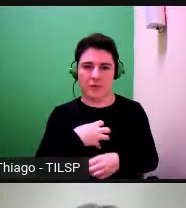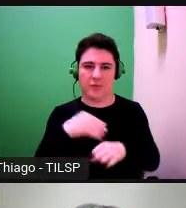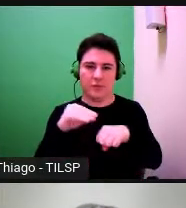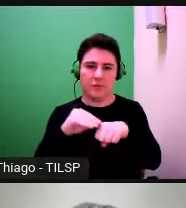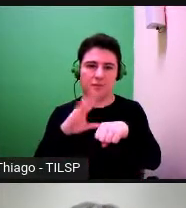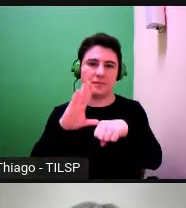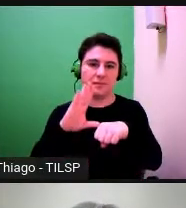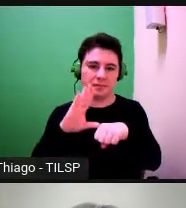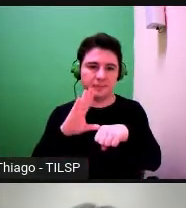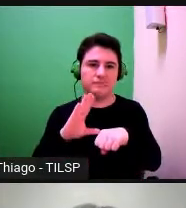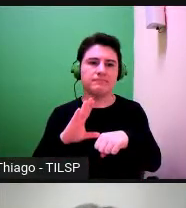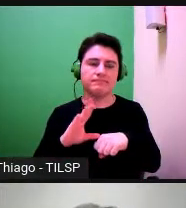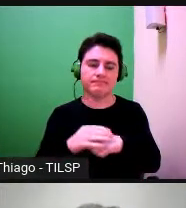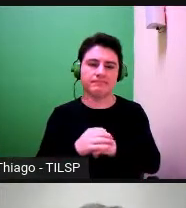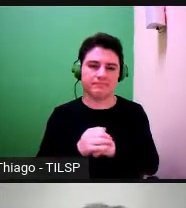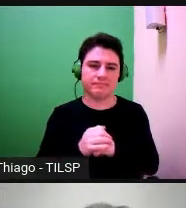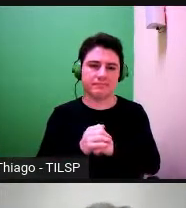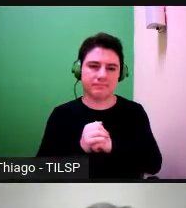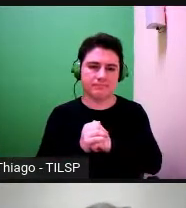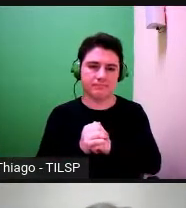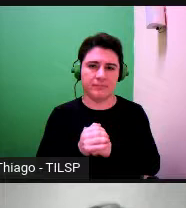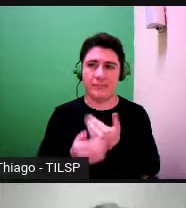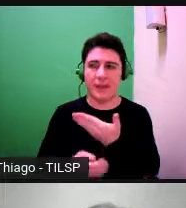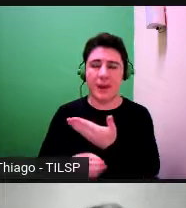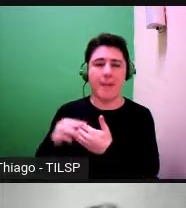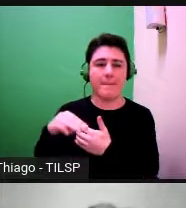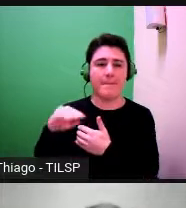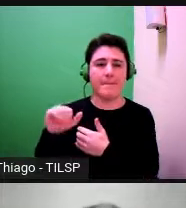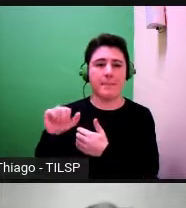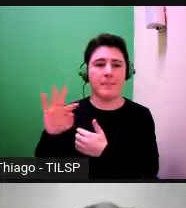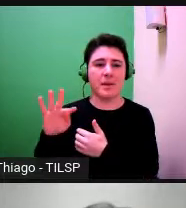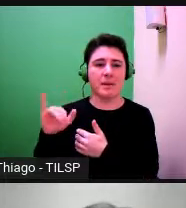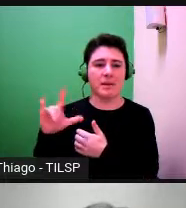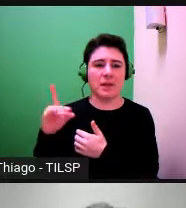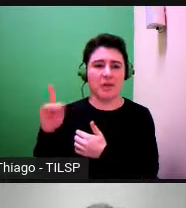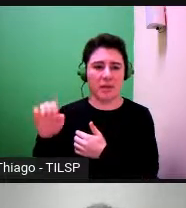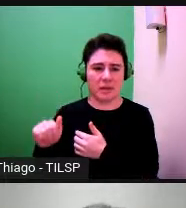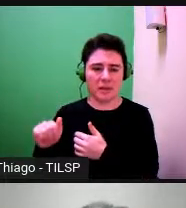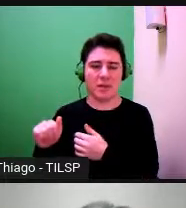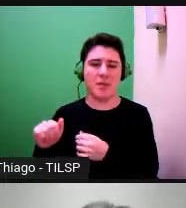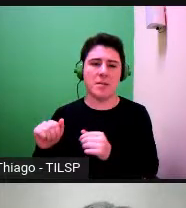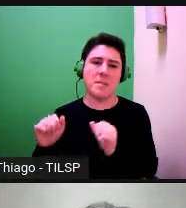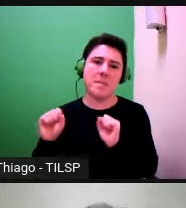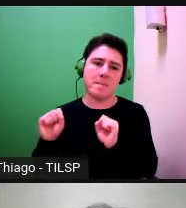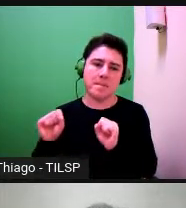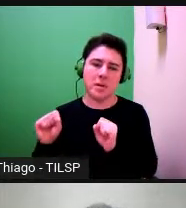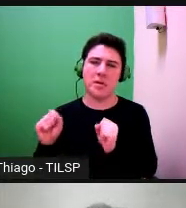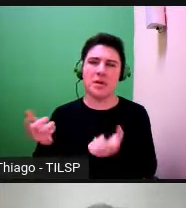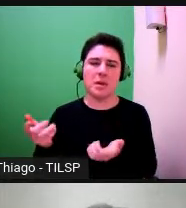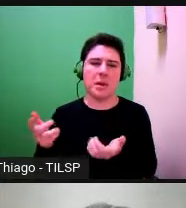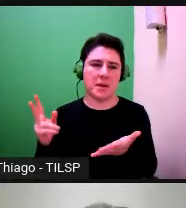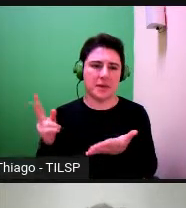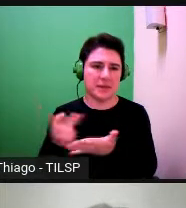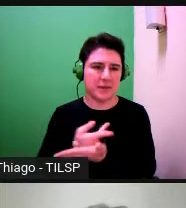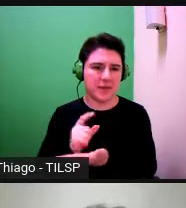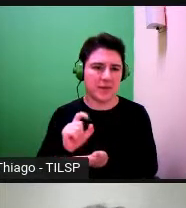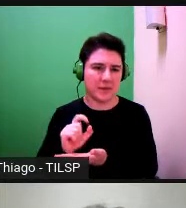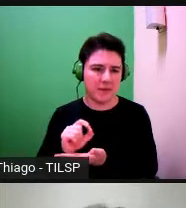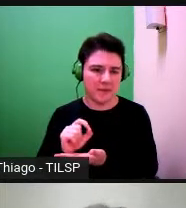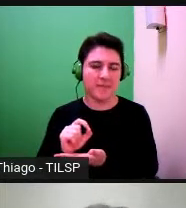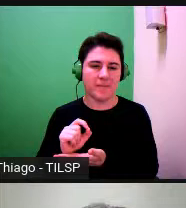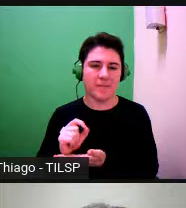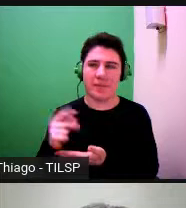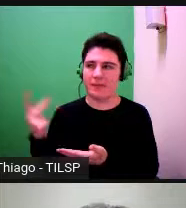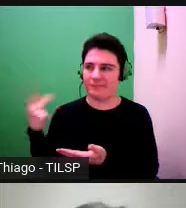É possível que a minha colega Matilde toque, aliás, em todos estes aspectos é possível que nós toquemos em aspectos comuns,